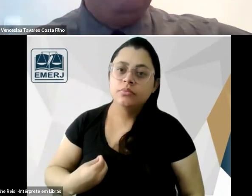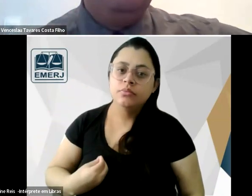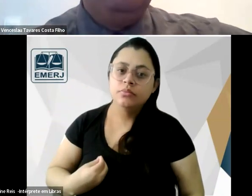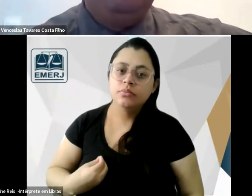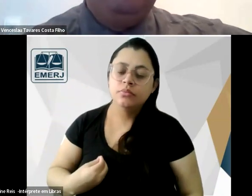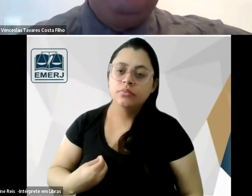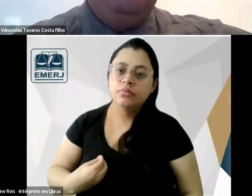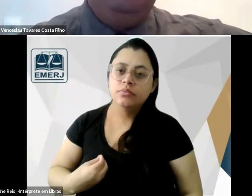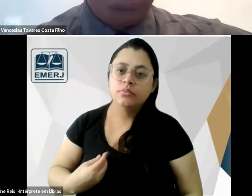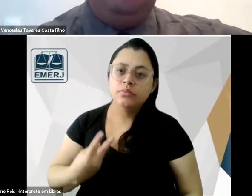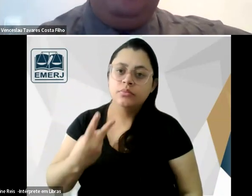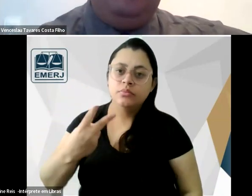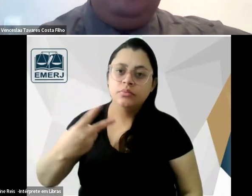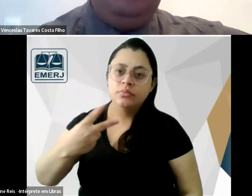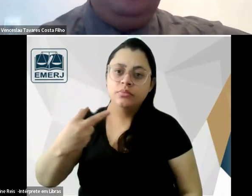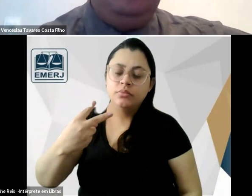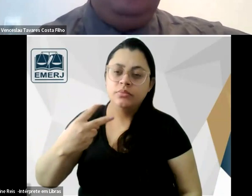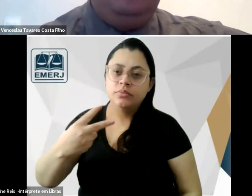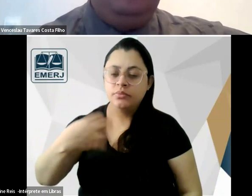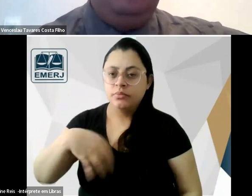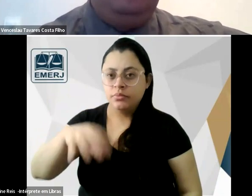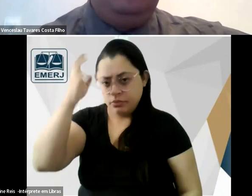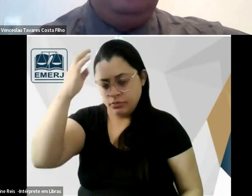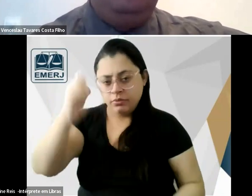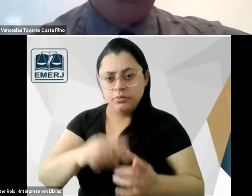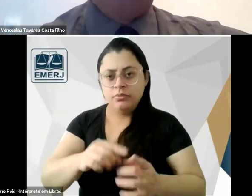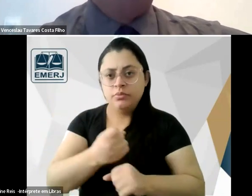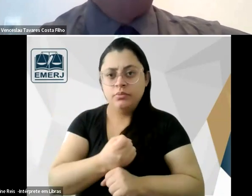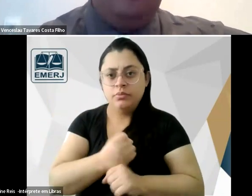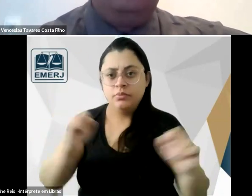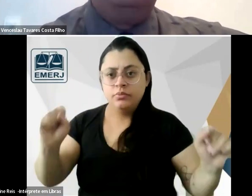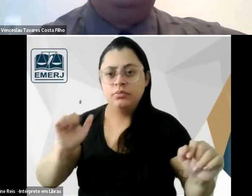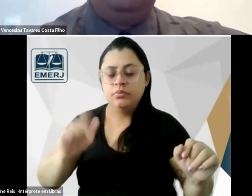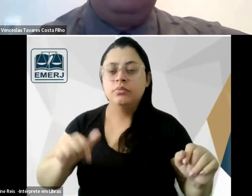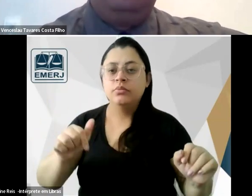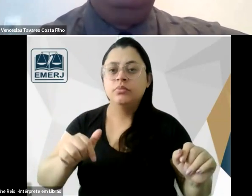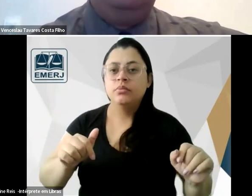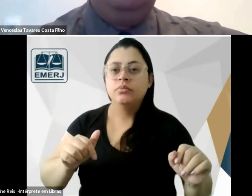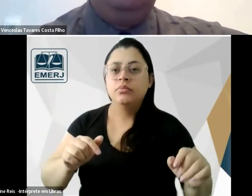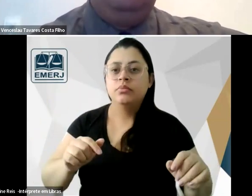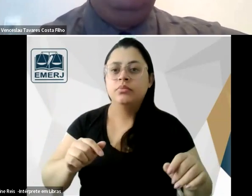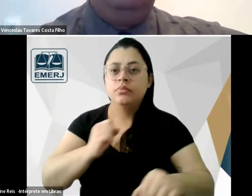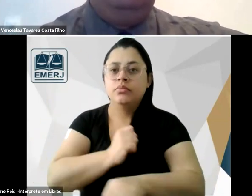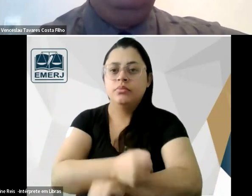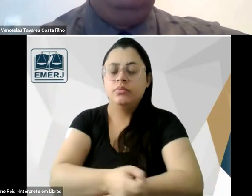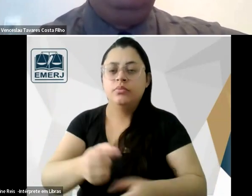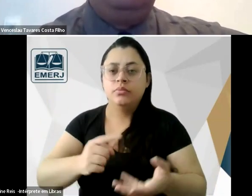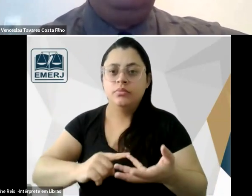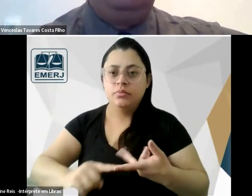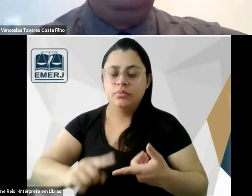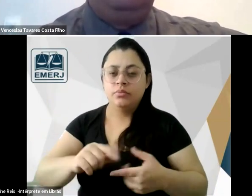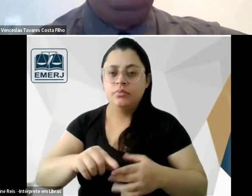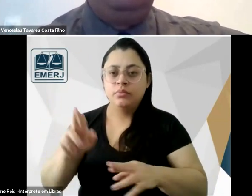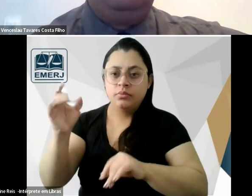segundo império no momento de ebulição da lei do ventre livre da própria abolição da escravatura e posteriormente da